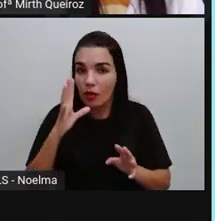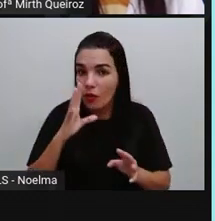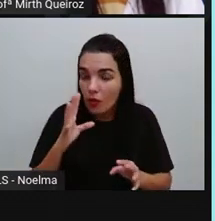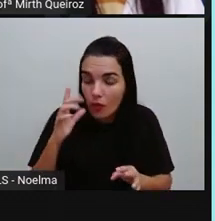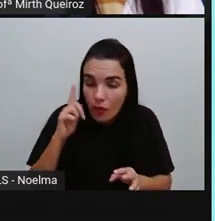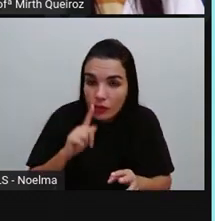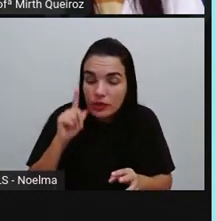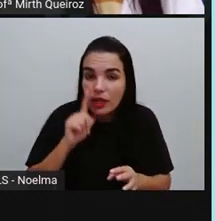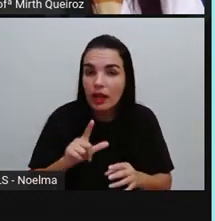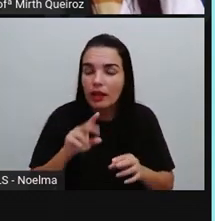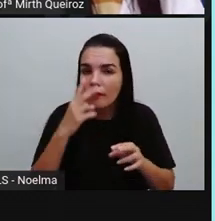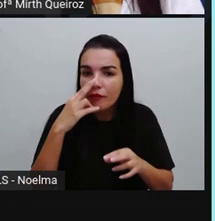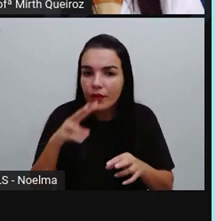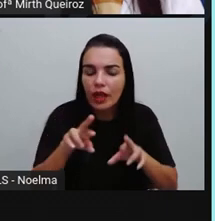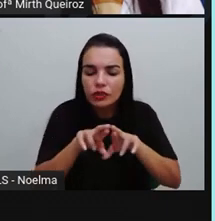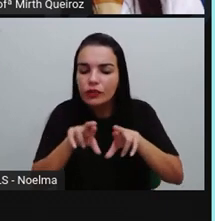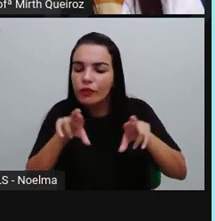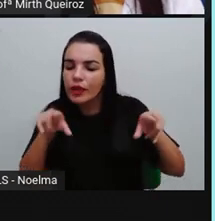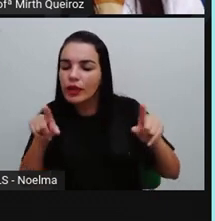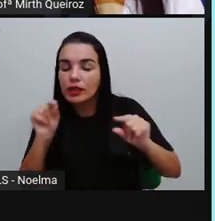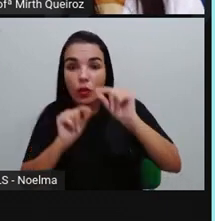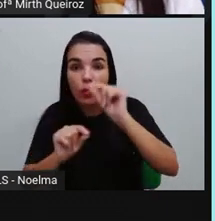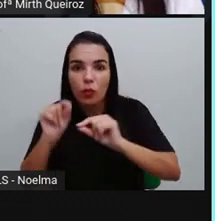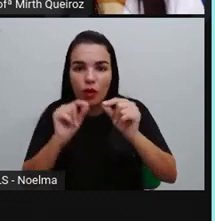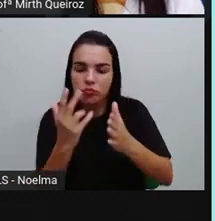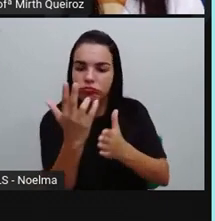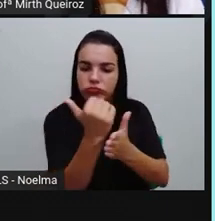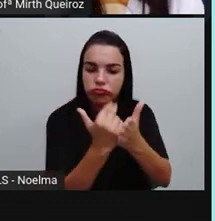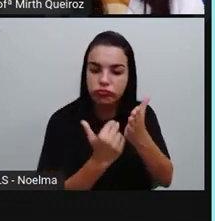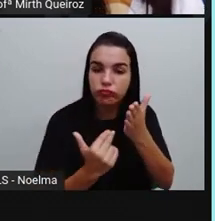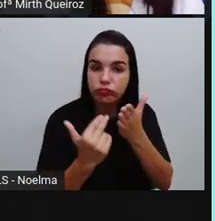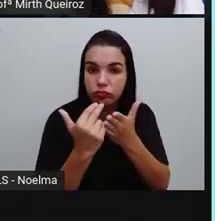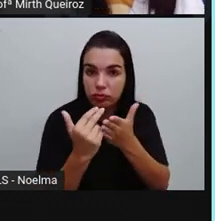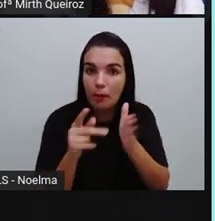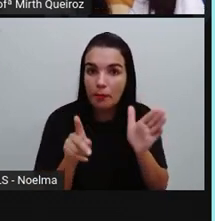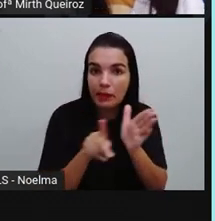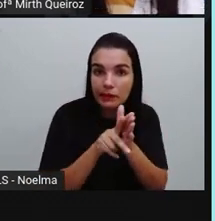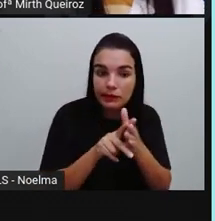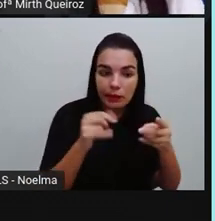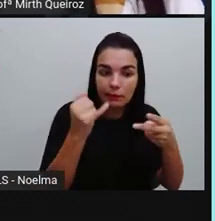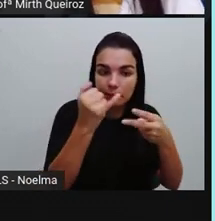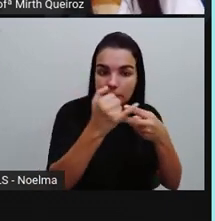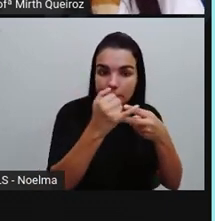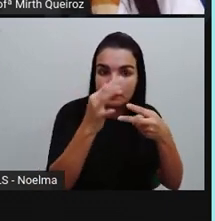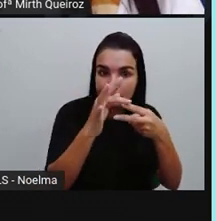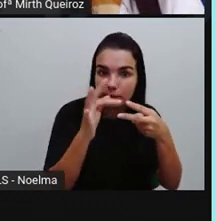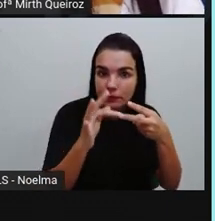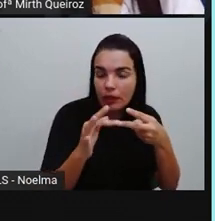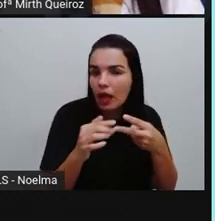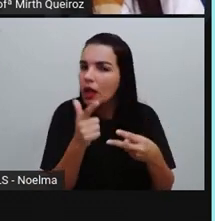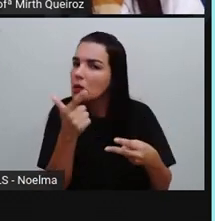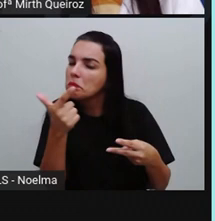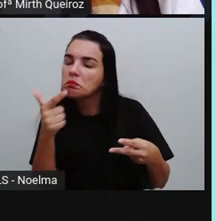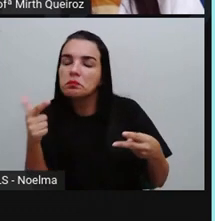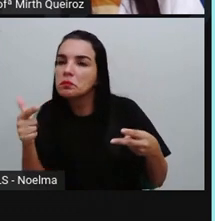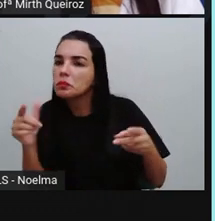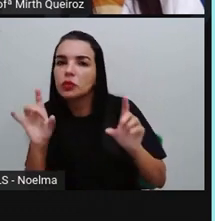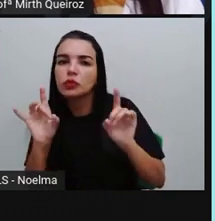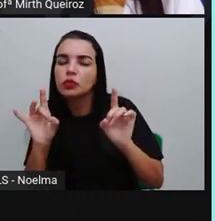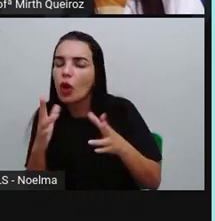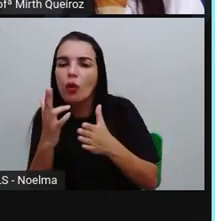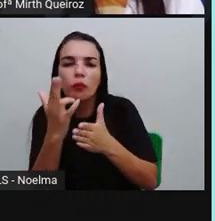ver a diferença entre uma figura que é um polígono e uma figura que é apenas uma figura